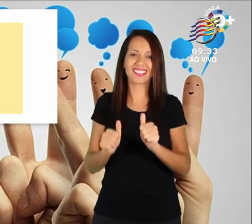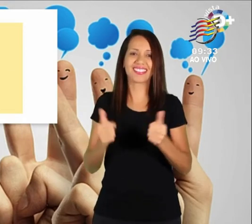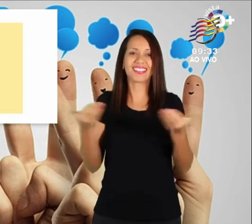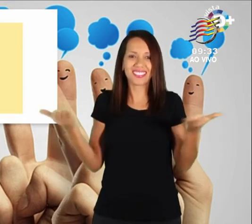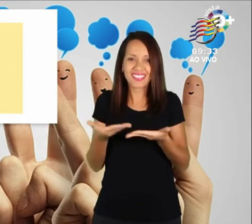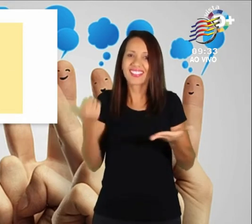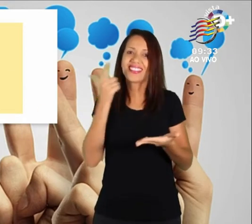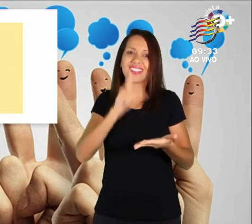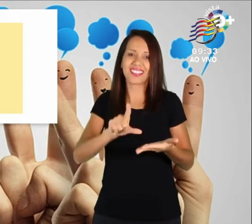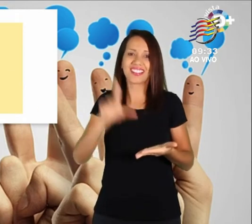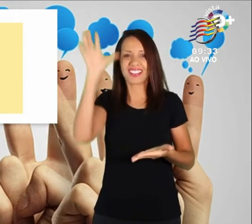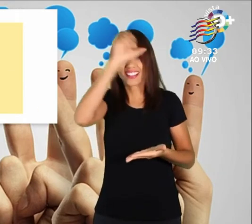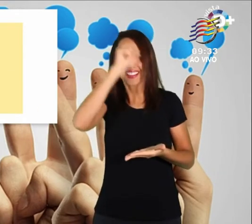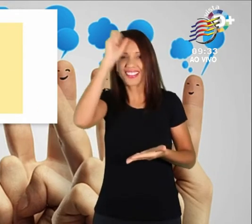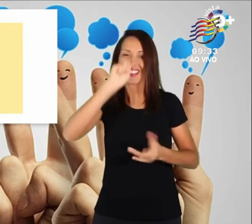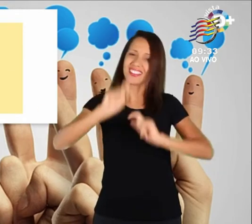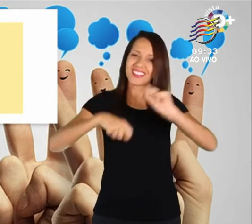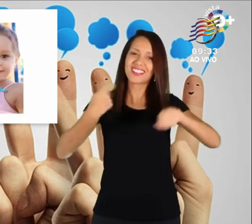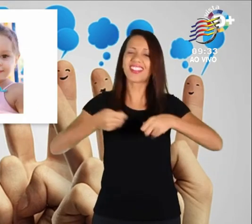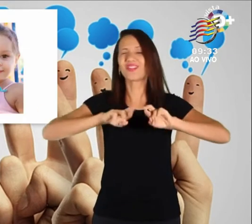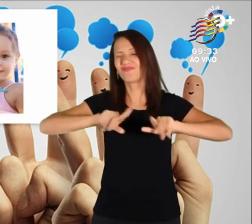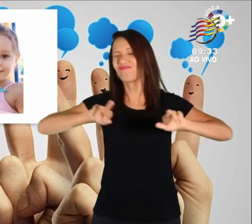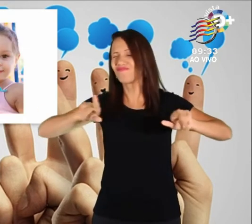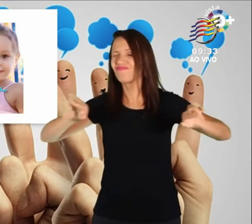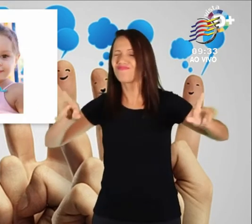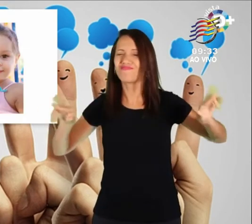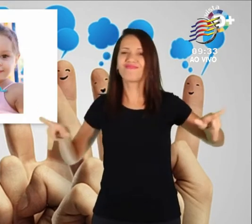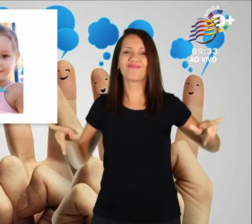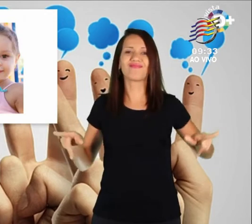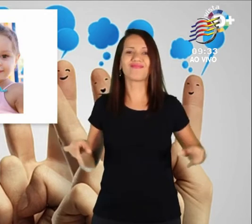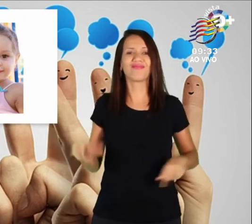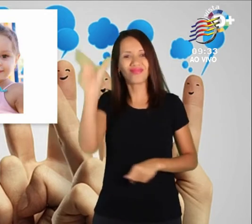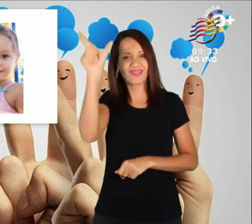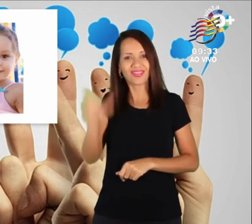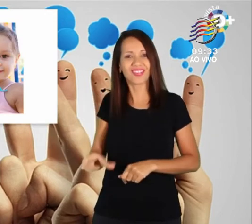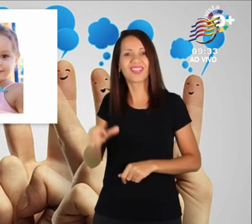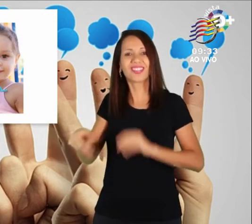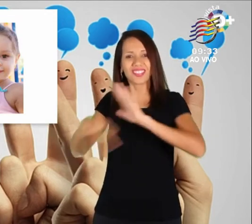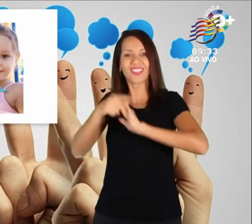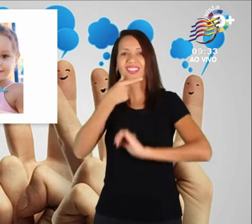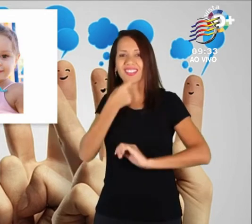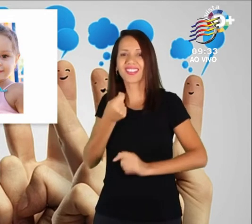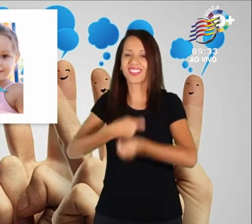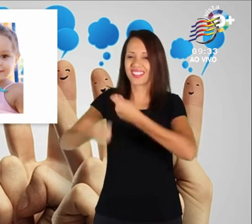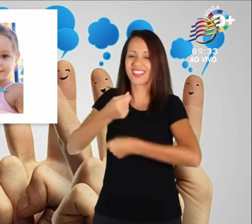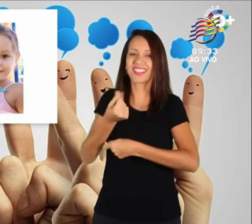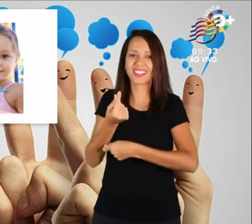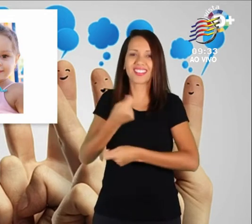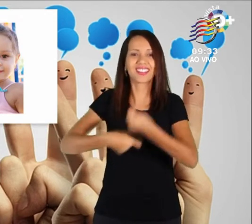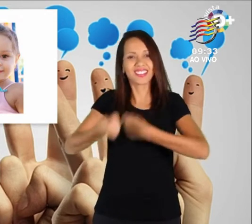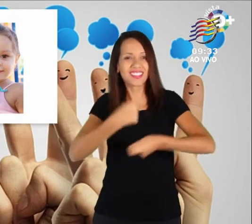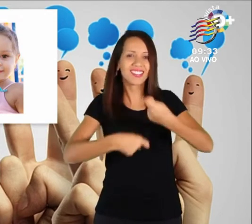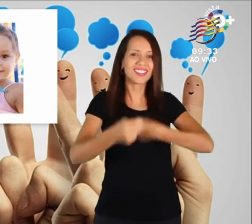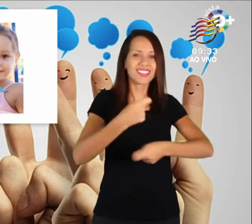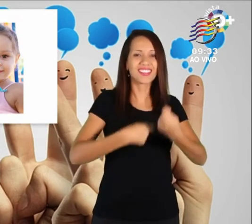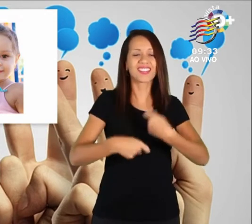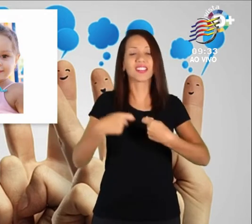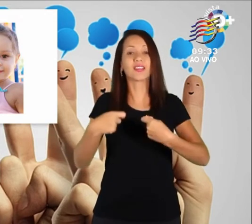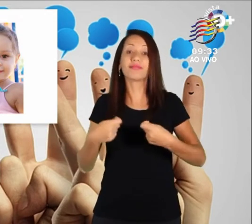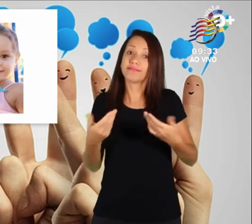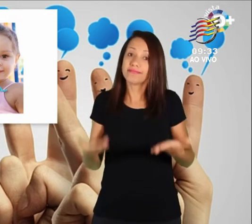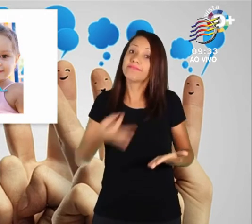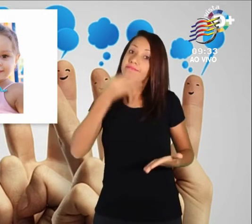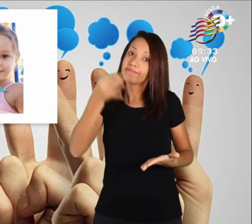vocabulário. Para Fonseca, a Libras deve ser disseminada nas escolas